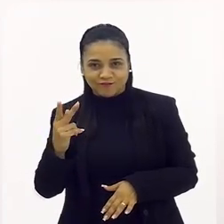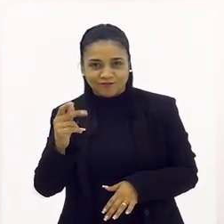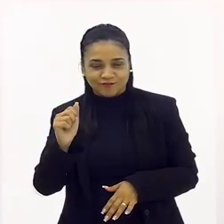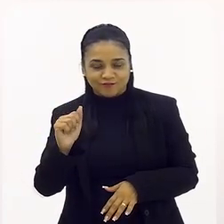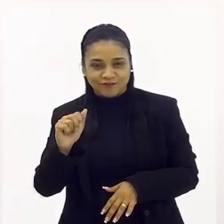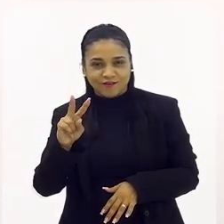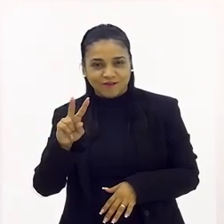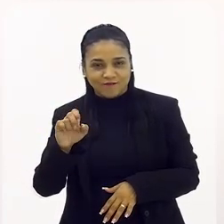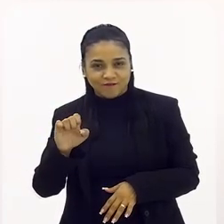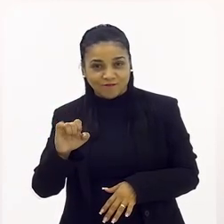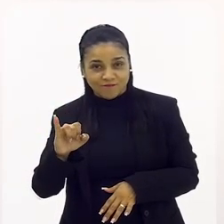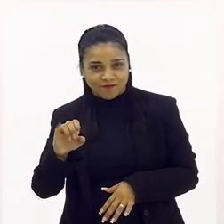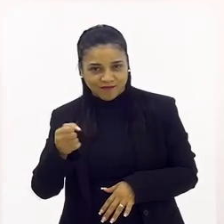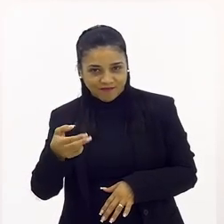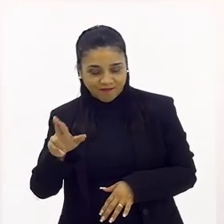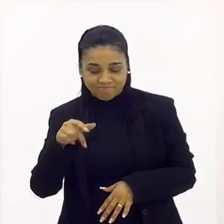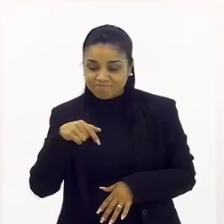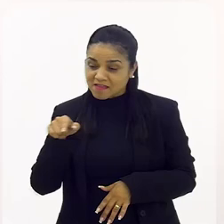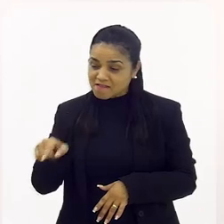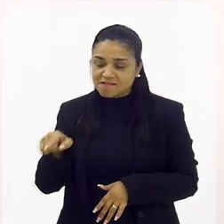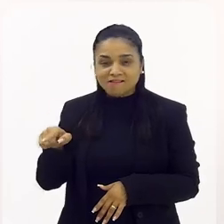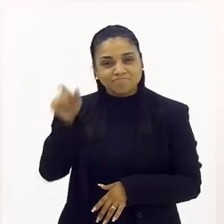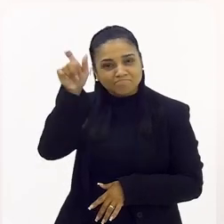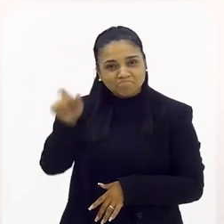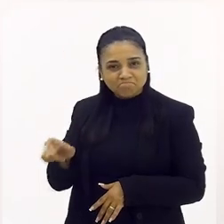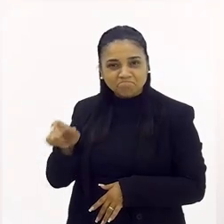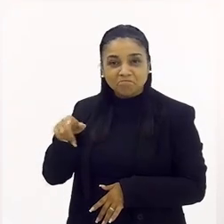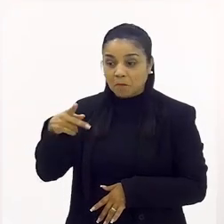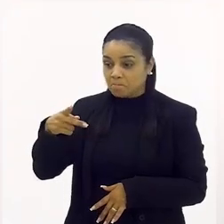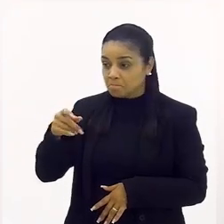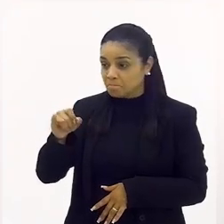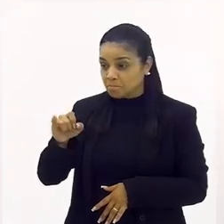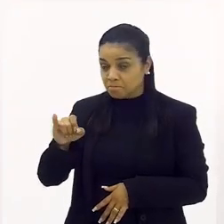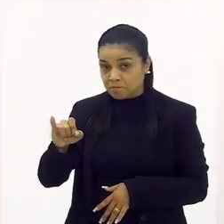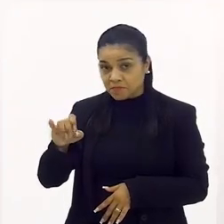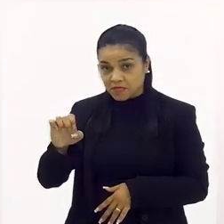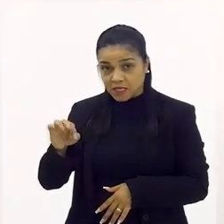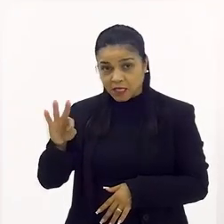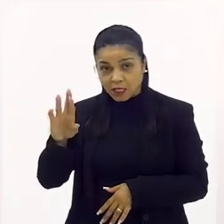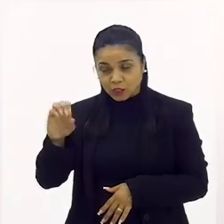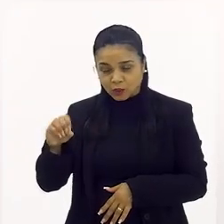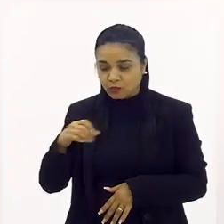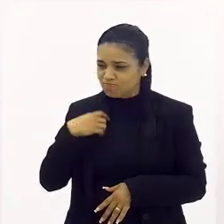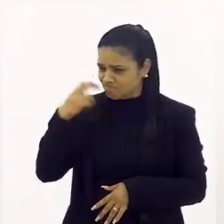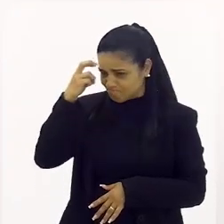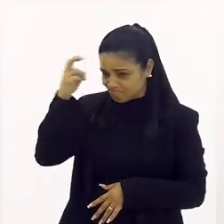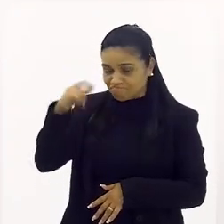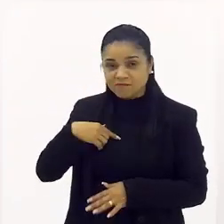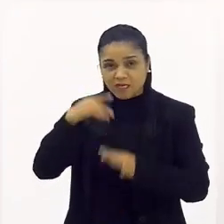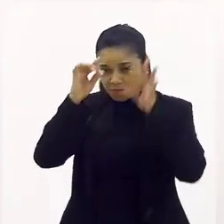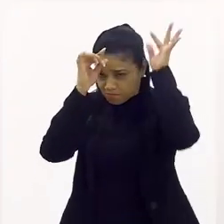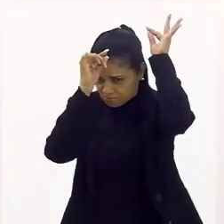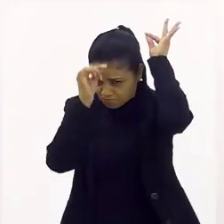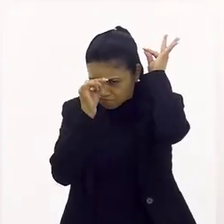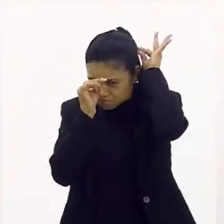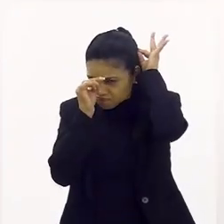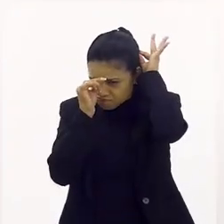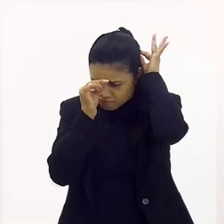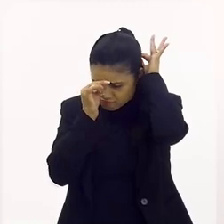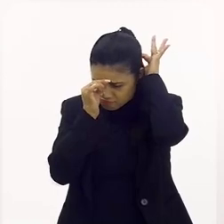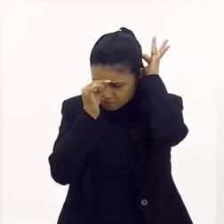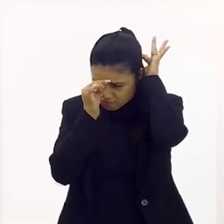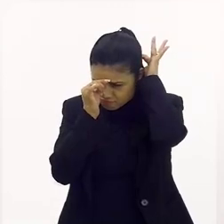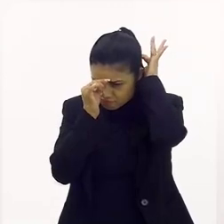ele foi muito, foi muito, foi muito inteligente, porque ele desceu bem o chapéu do Chico.